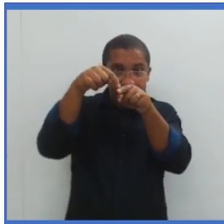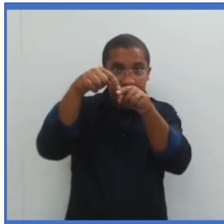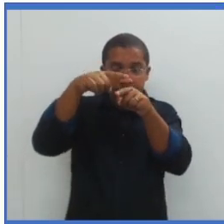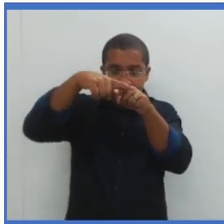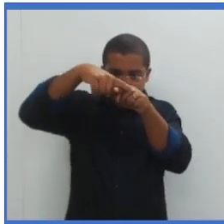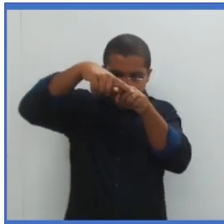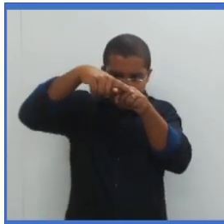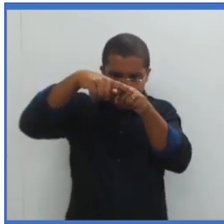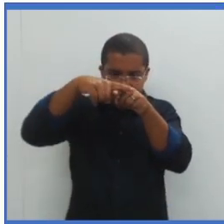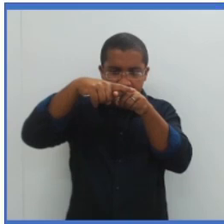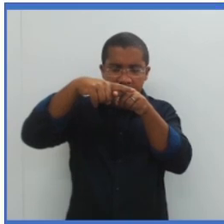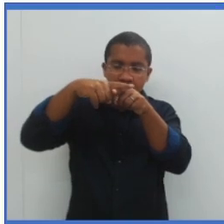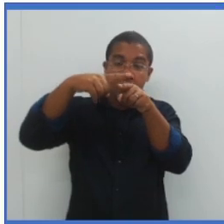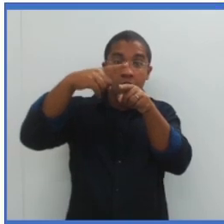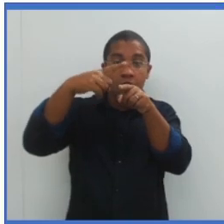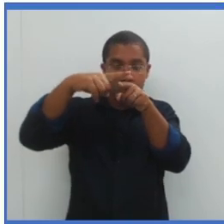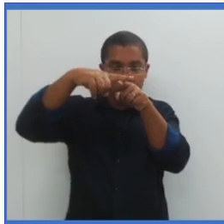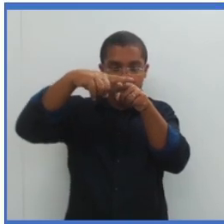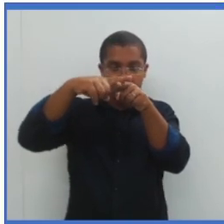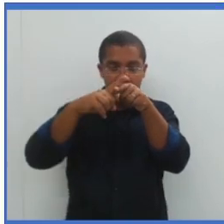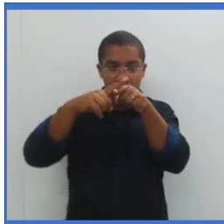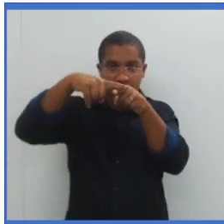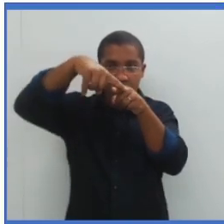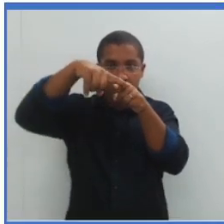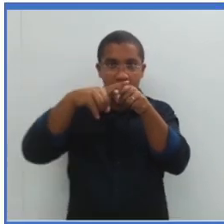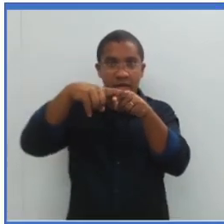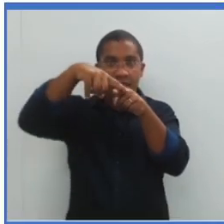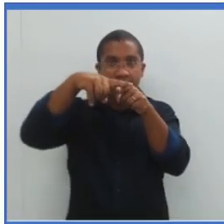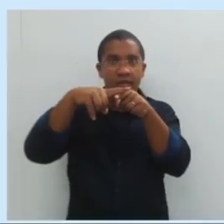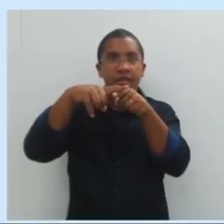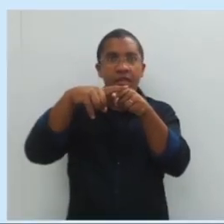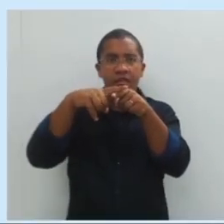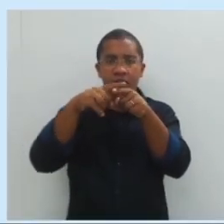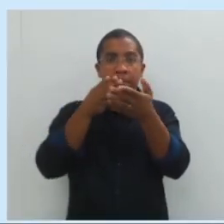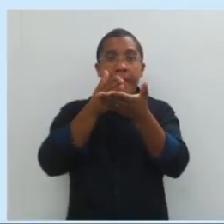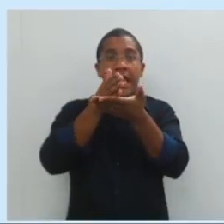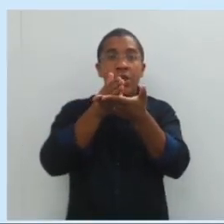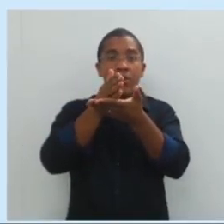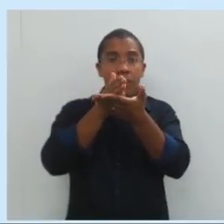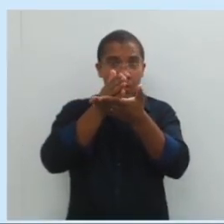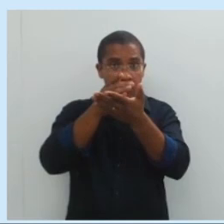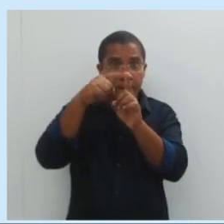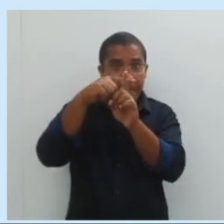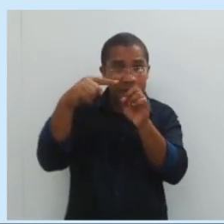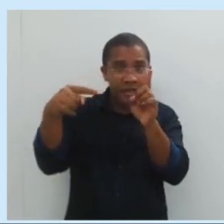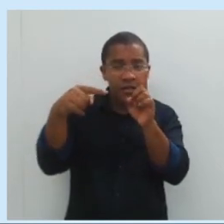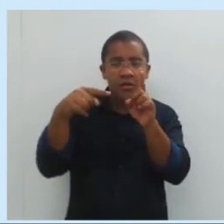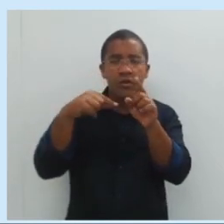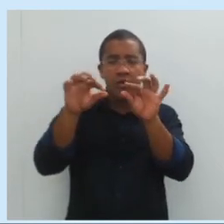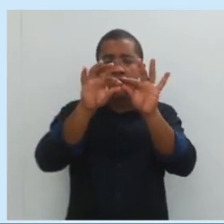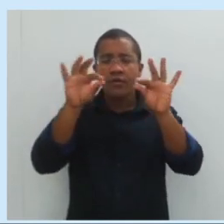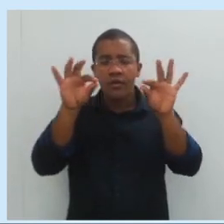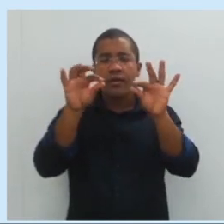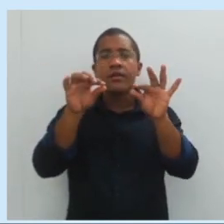apoio, fica no meio. No meio de onde? Da barra rígida.